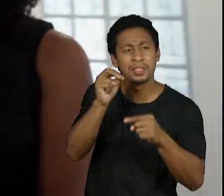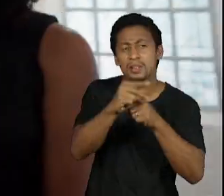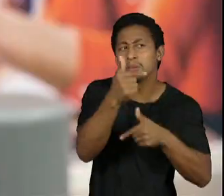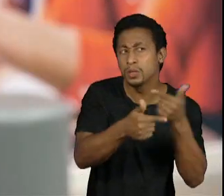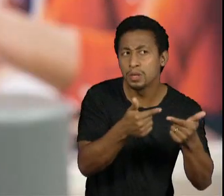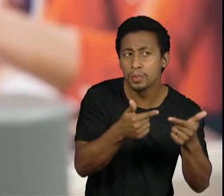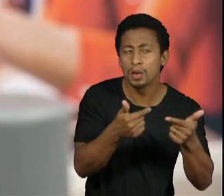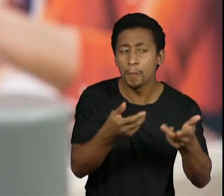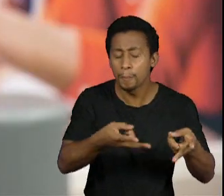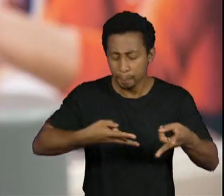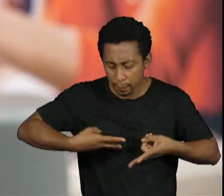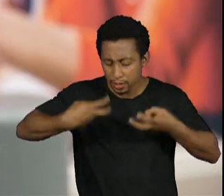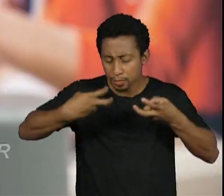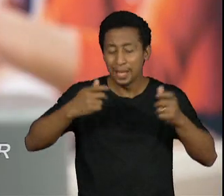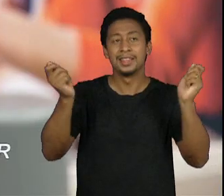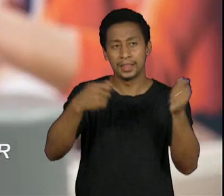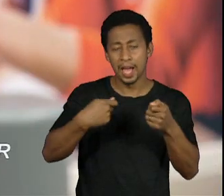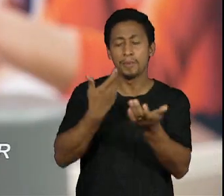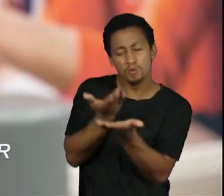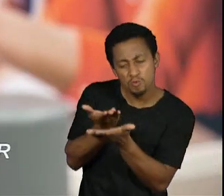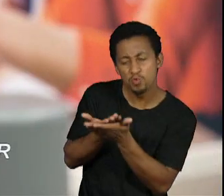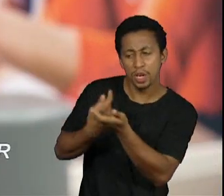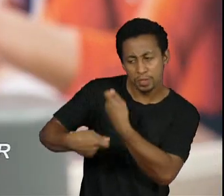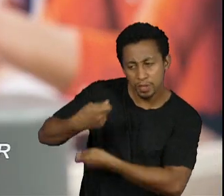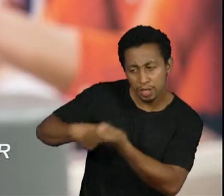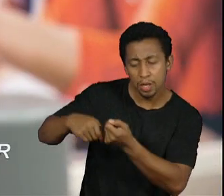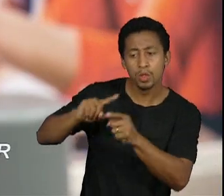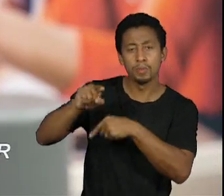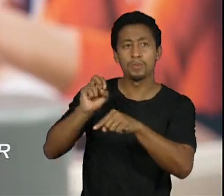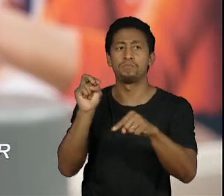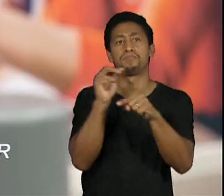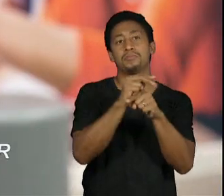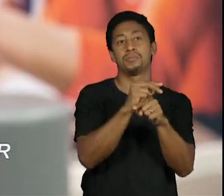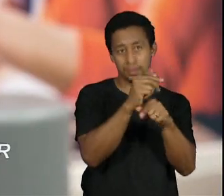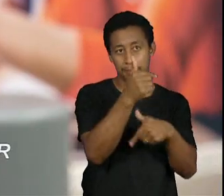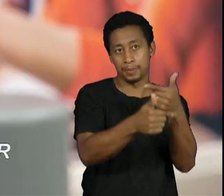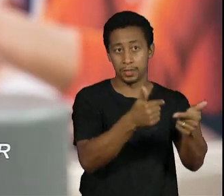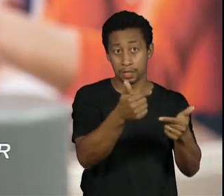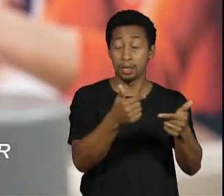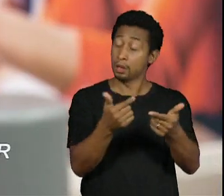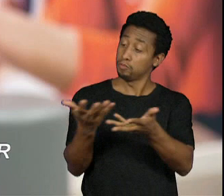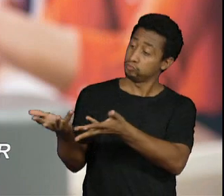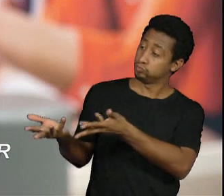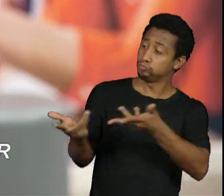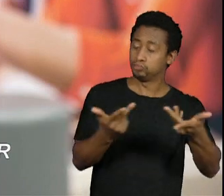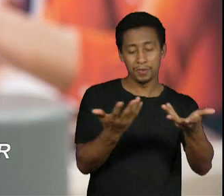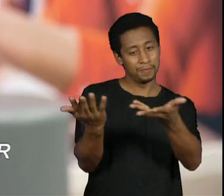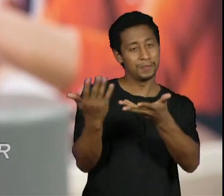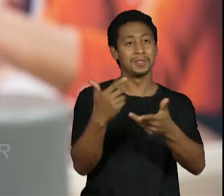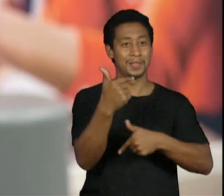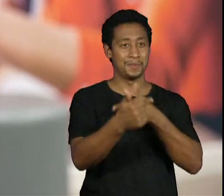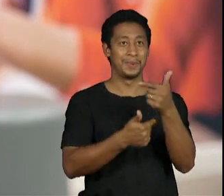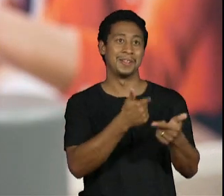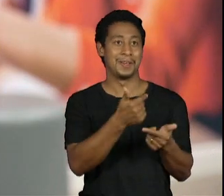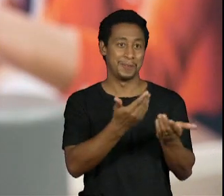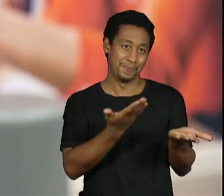ali otimizando o tempo dos gerentes e quando eu comecei a cursar administração ali foi falar assim você pode fazer parte do nosso time então eu